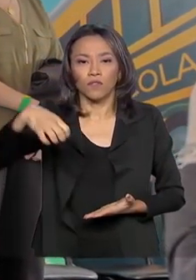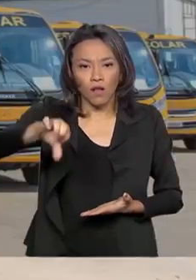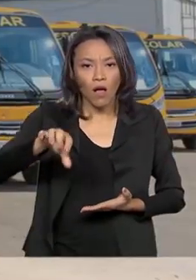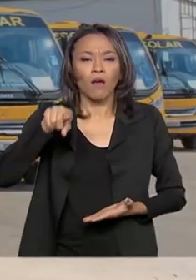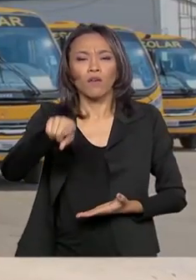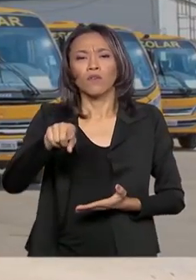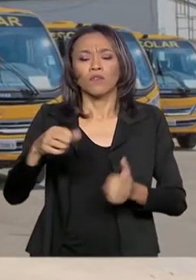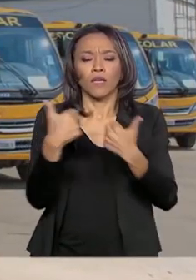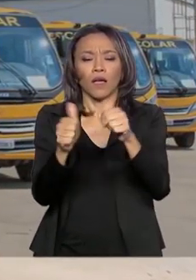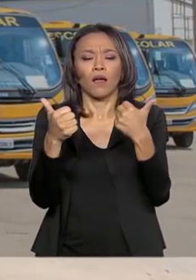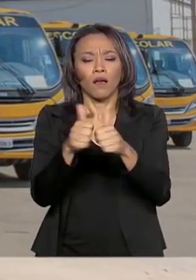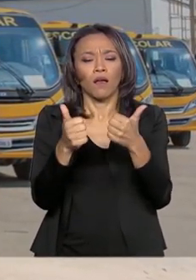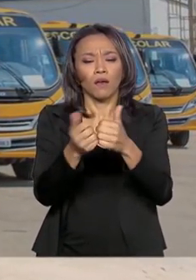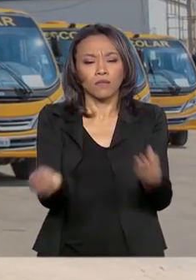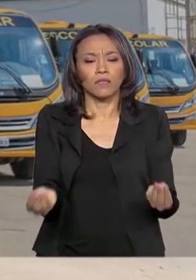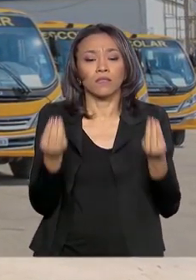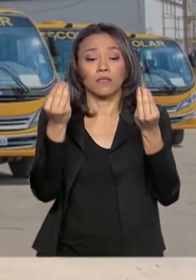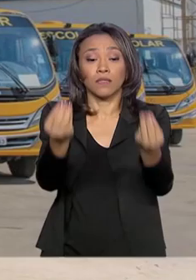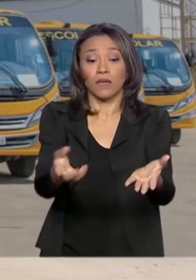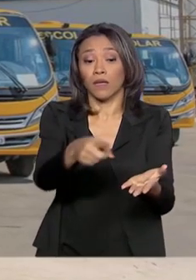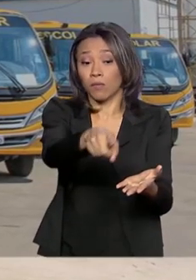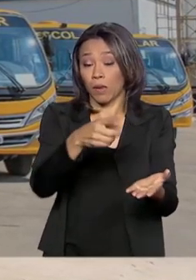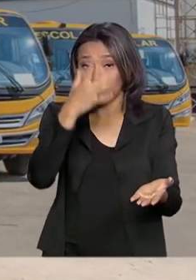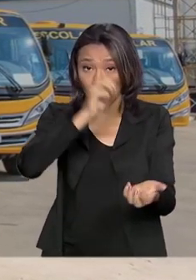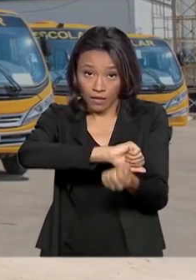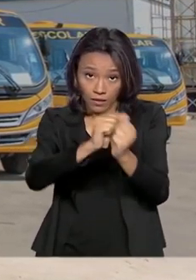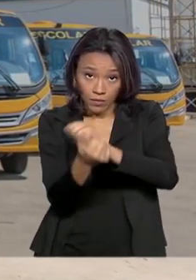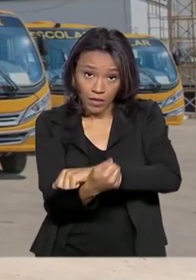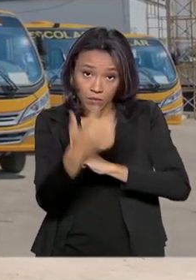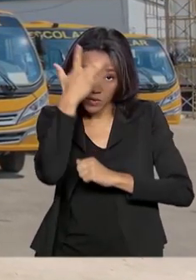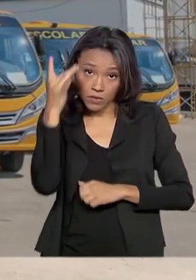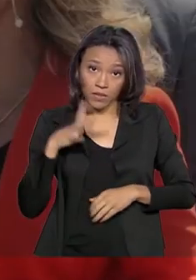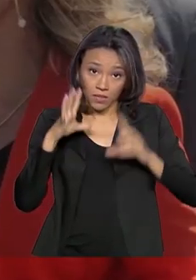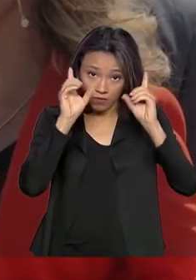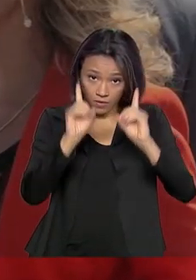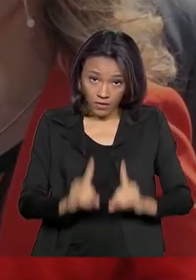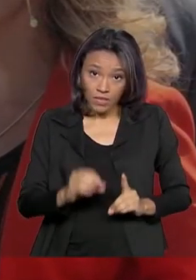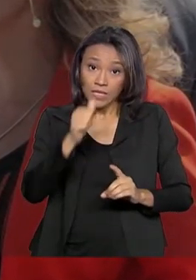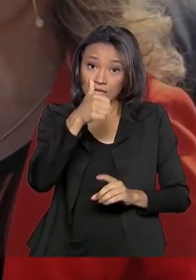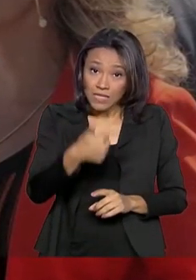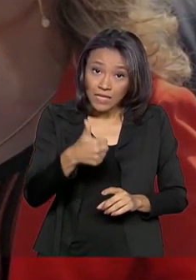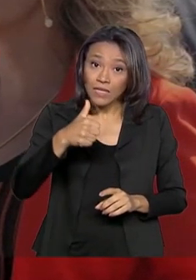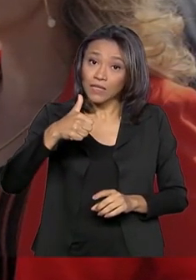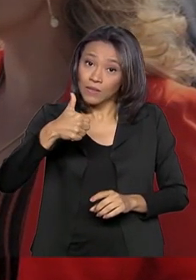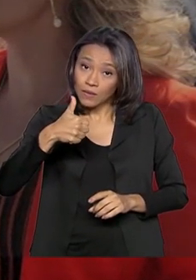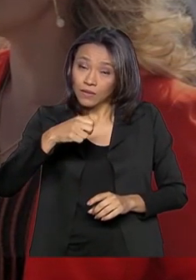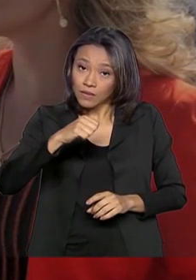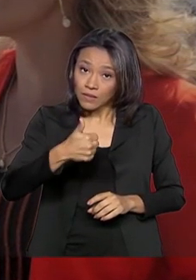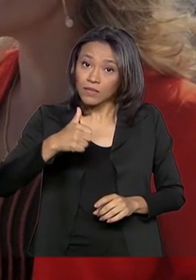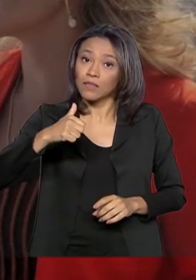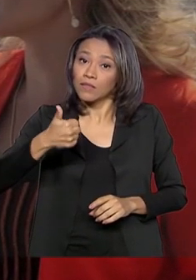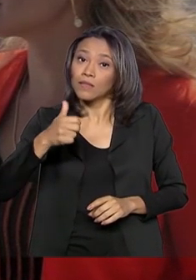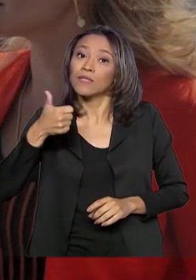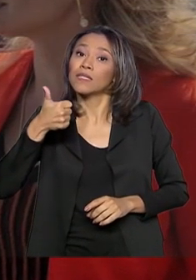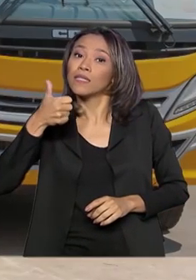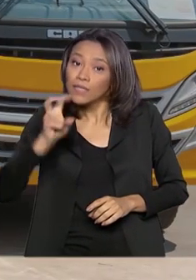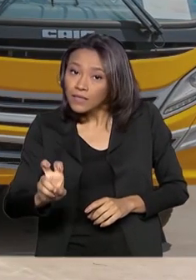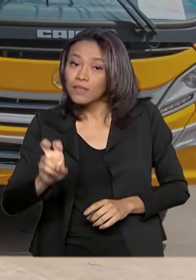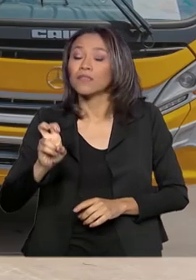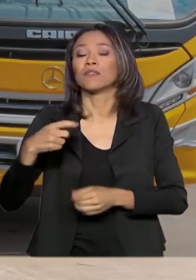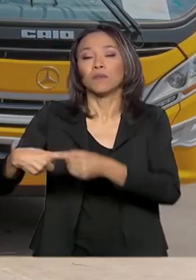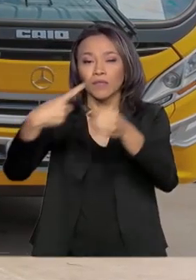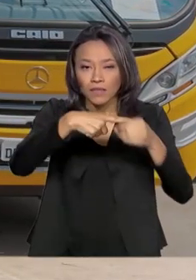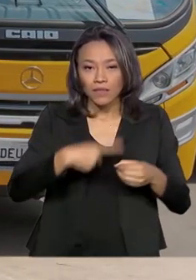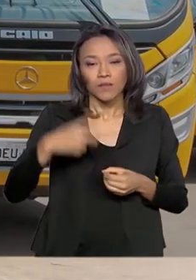para pessoas com deficiência. 115 municípios de São Paulo foram beneficiados. Os novos ônibus entregues pelo